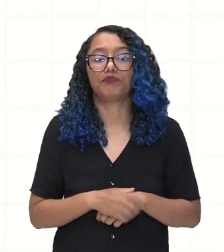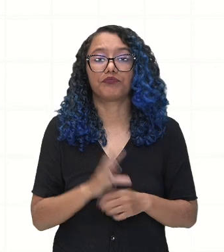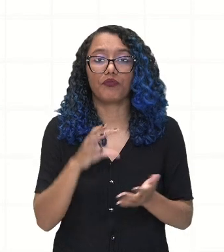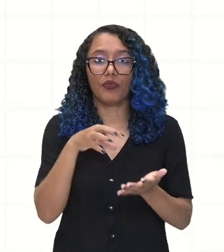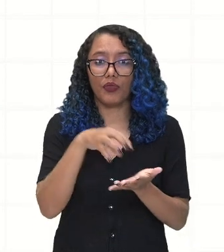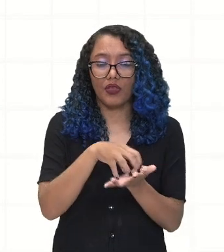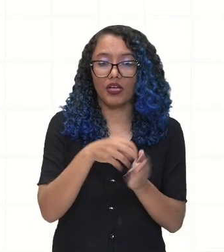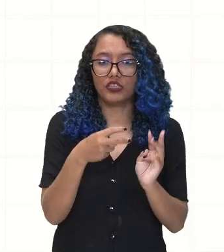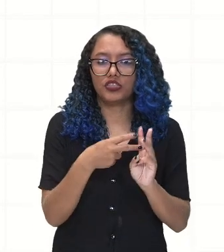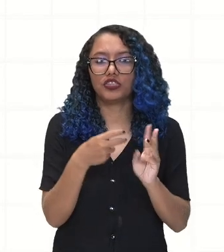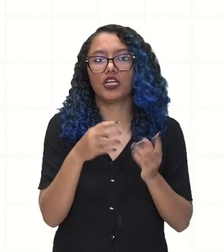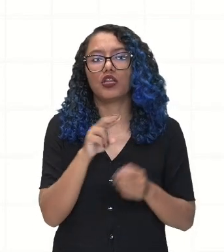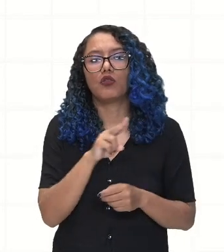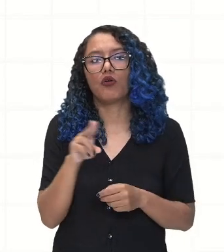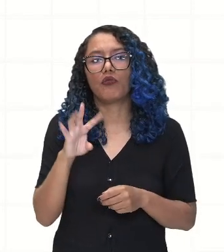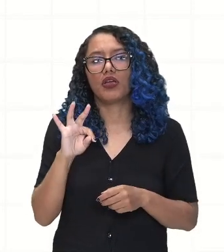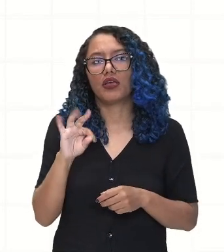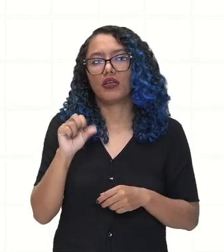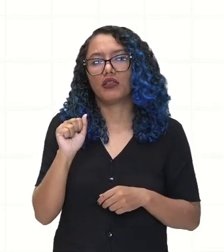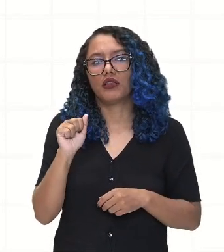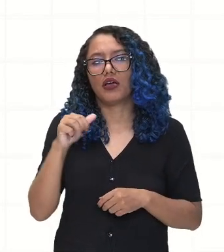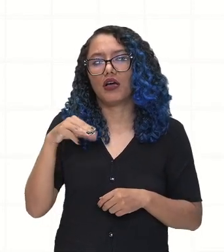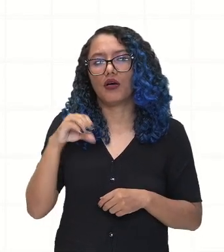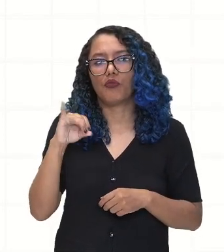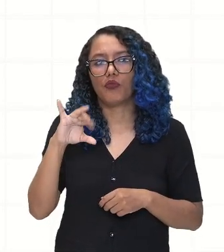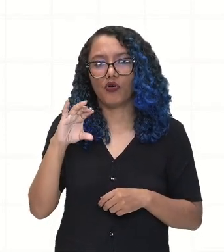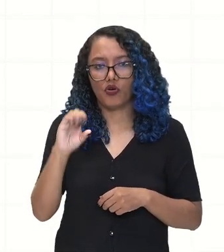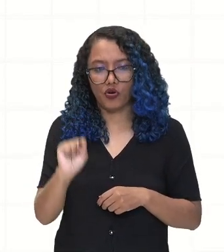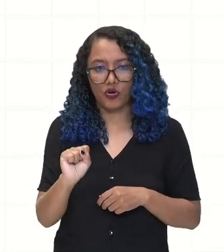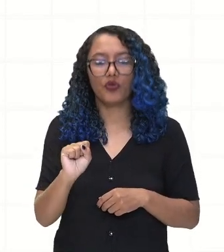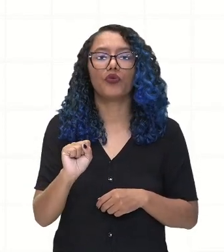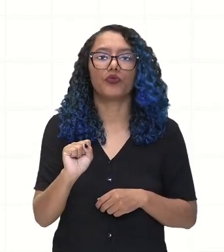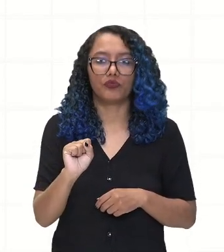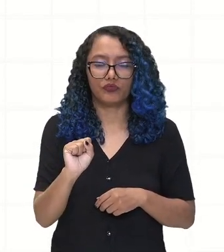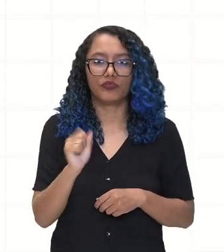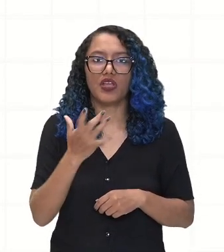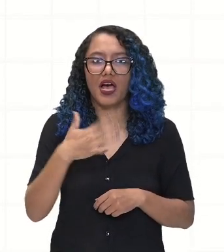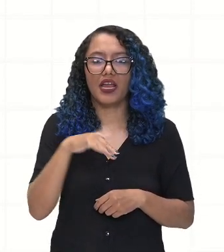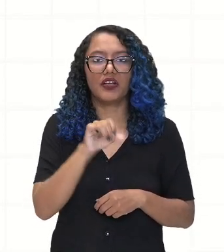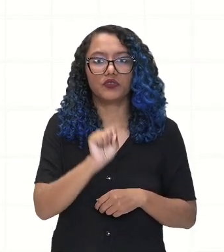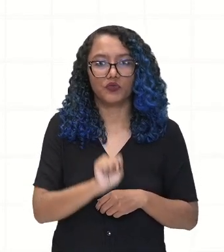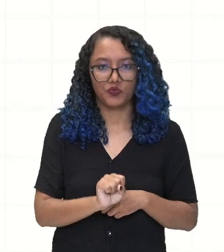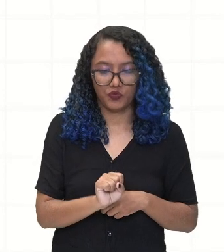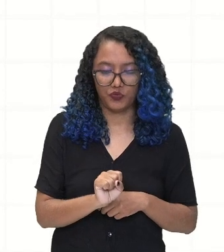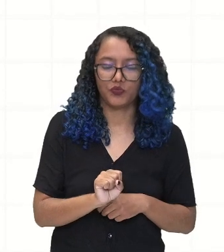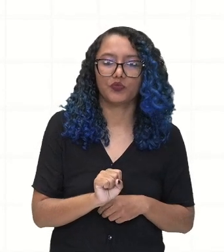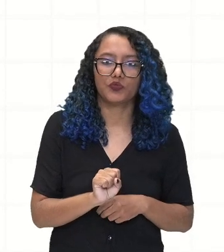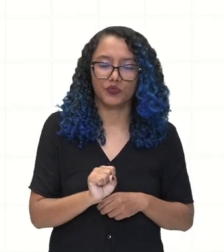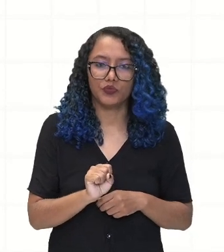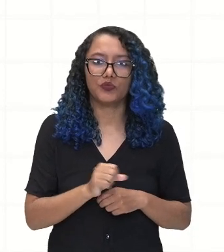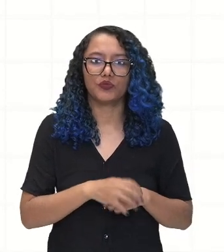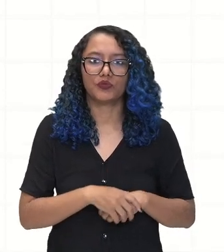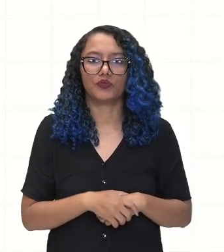habitavam ali a região do litoral sul do território e eles estavam